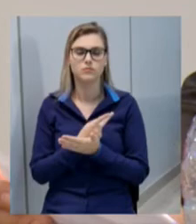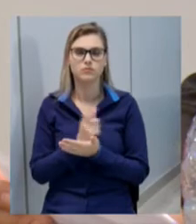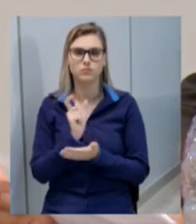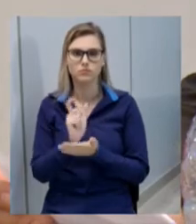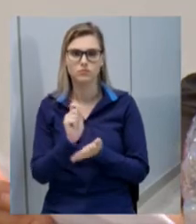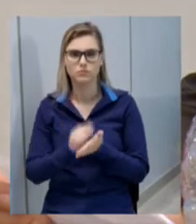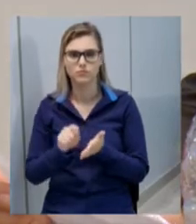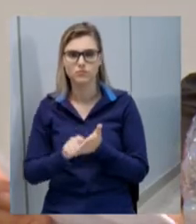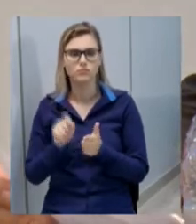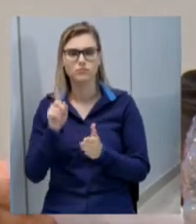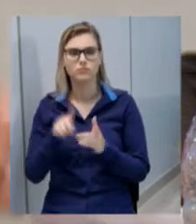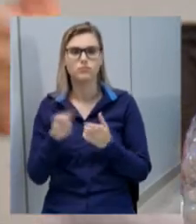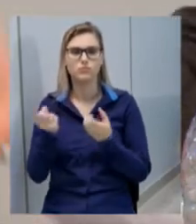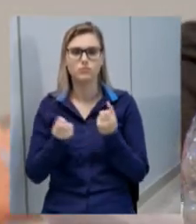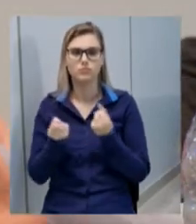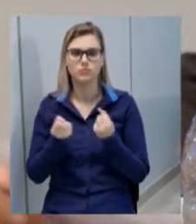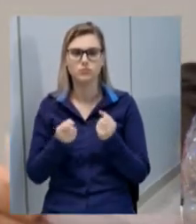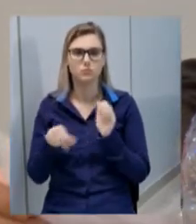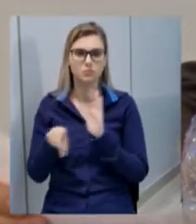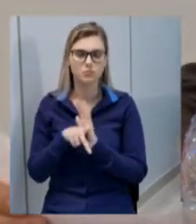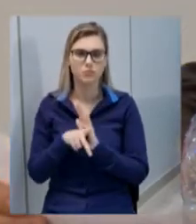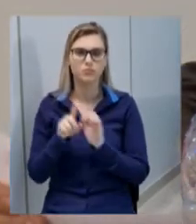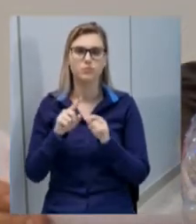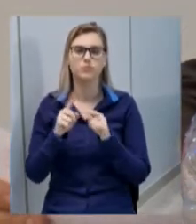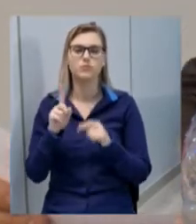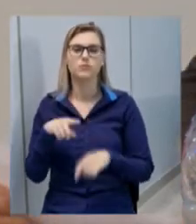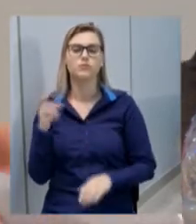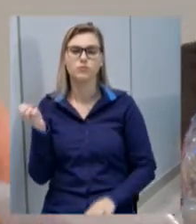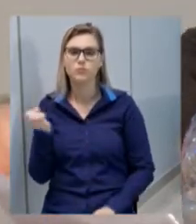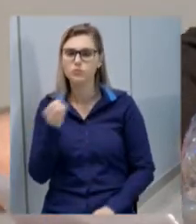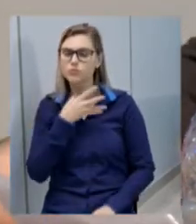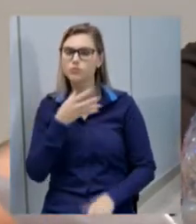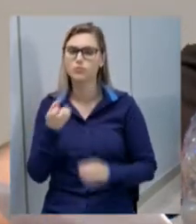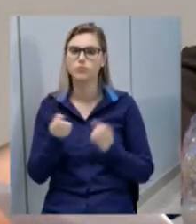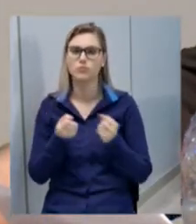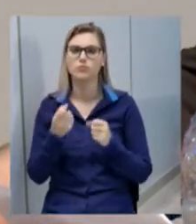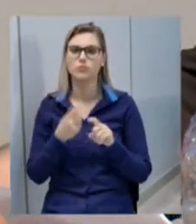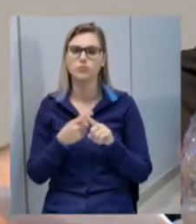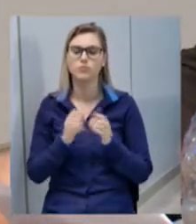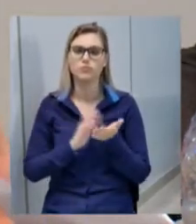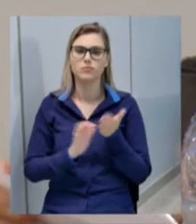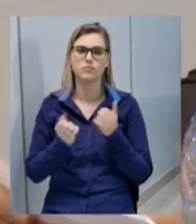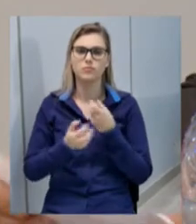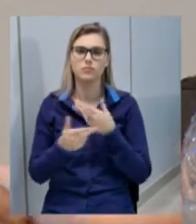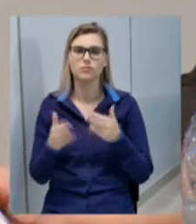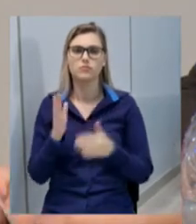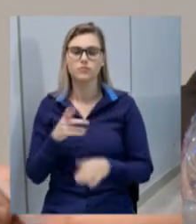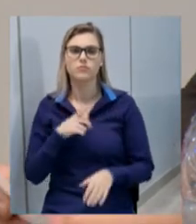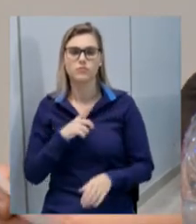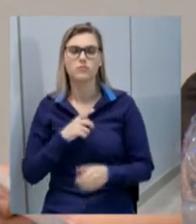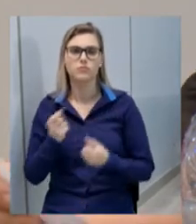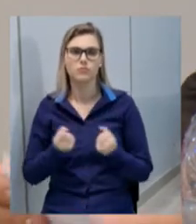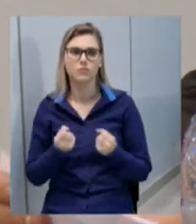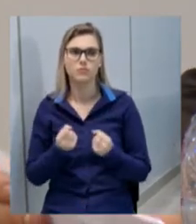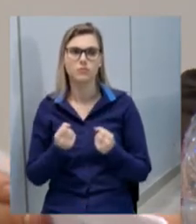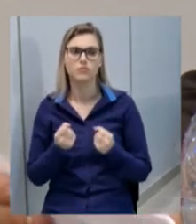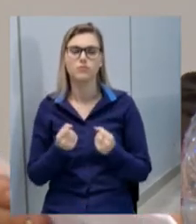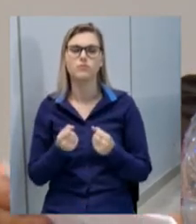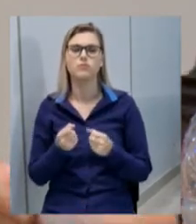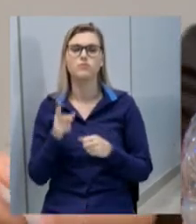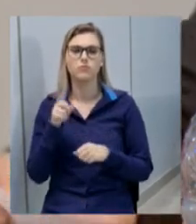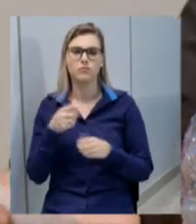não é um veículo próprio mas é um novo veículo porque a secretaria de esportes até ela tem um veículo ela tem um Fiat Uno um veículo pequeno